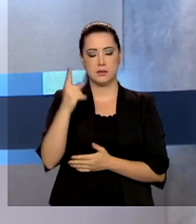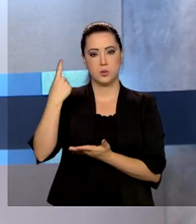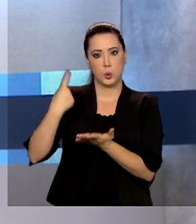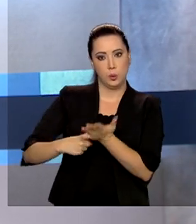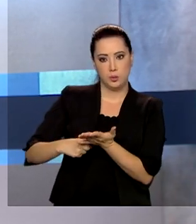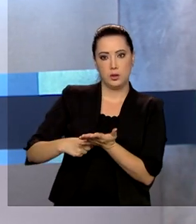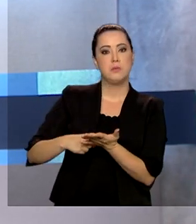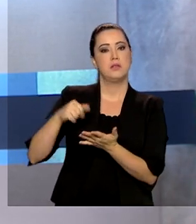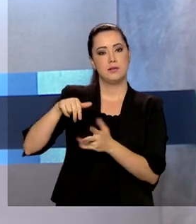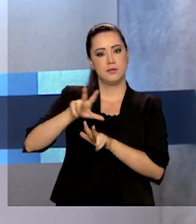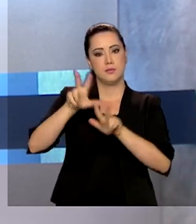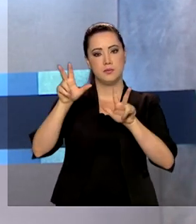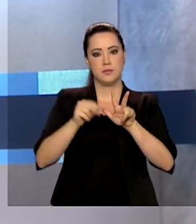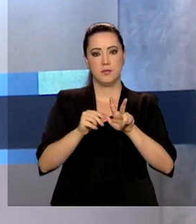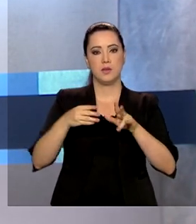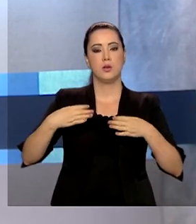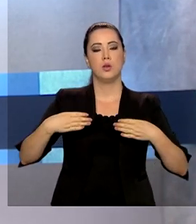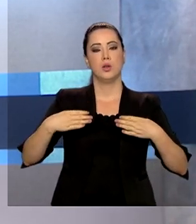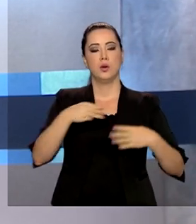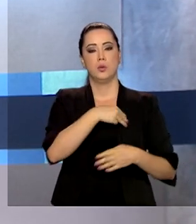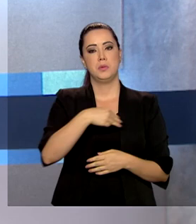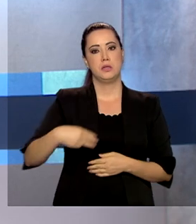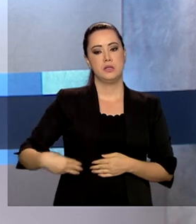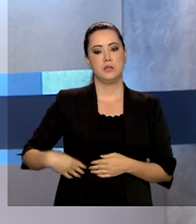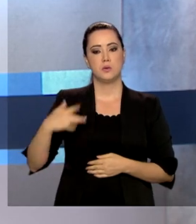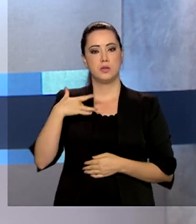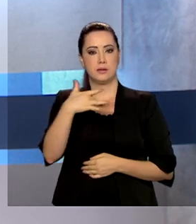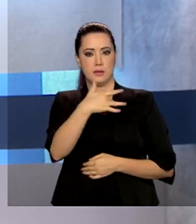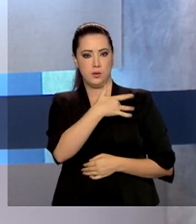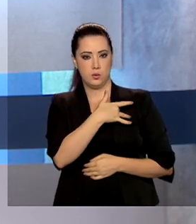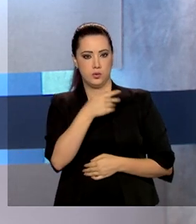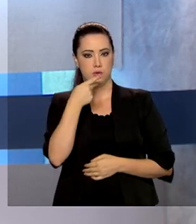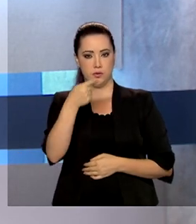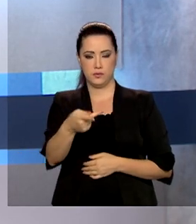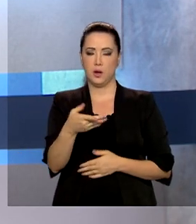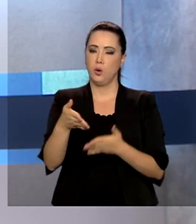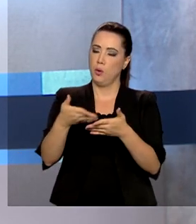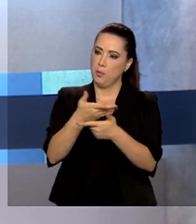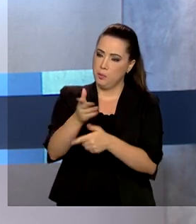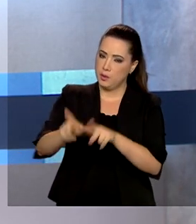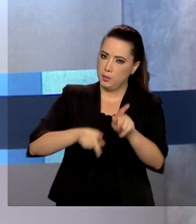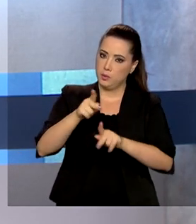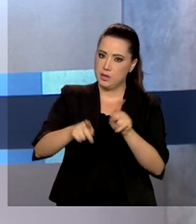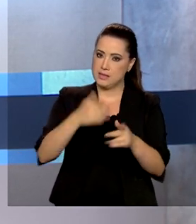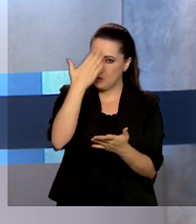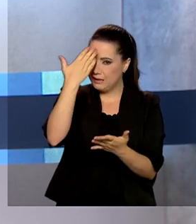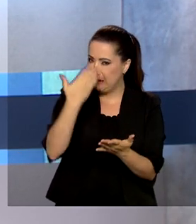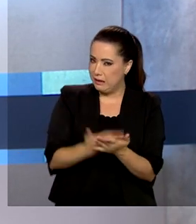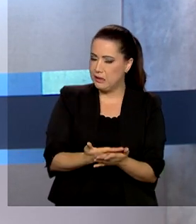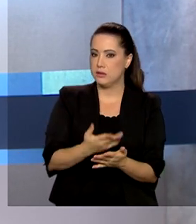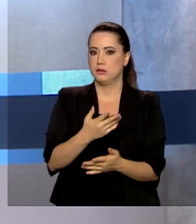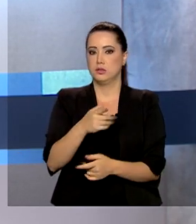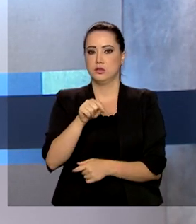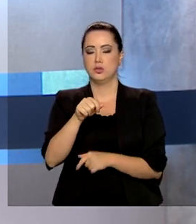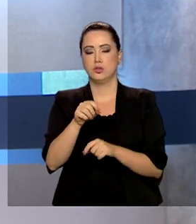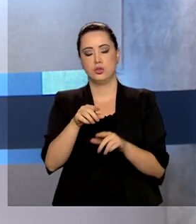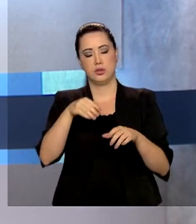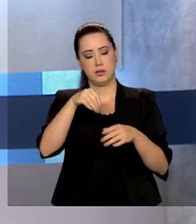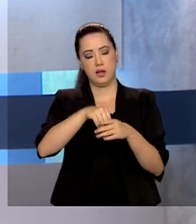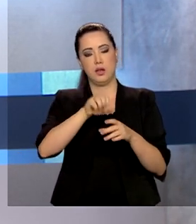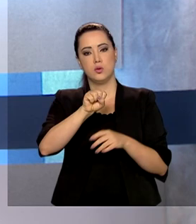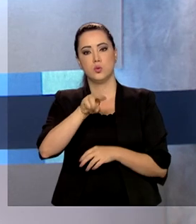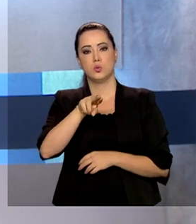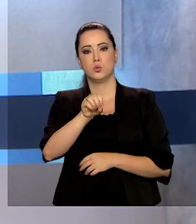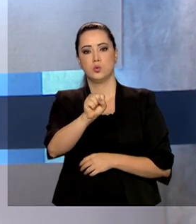Pauta, da TV Brasil, o ministro da Saúde, Eduardo Pazuello, pediu confiança da população em relação à atuação do SUS